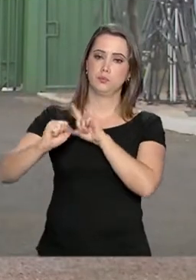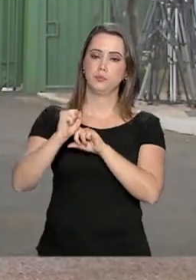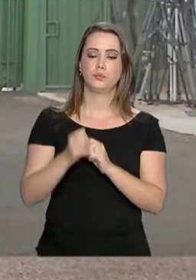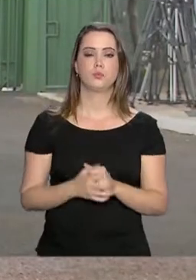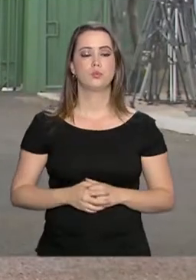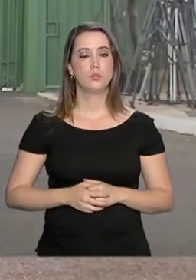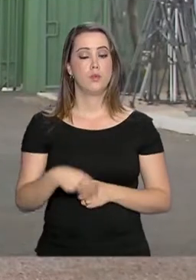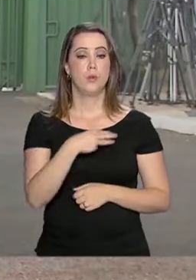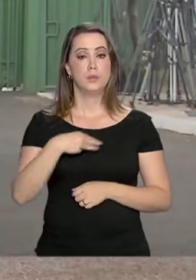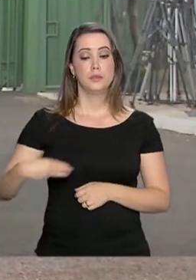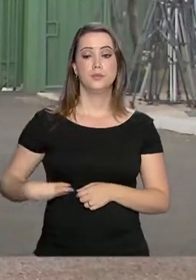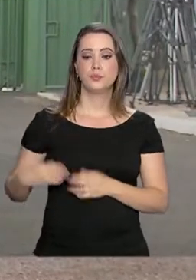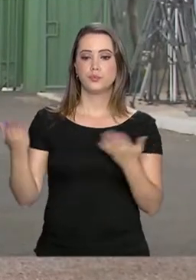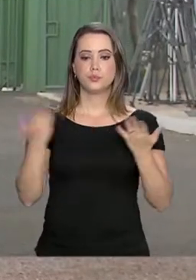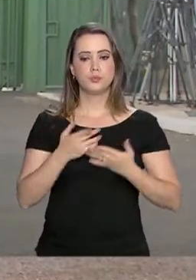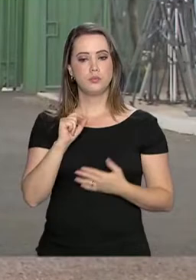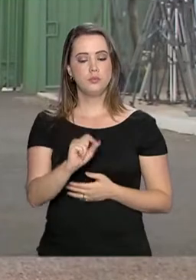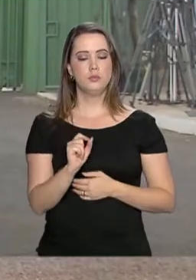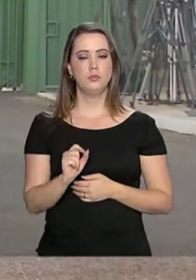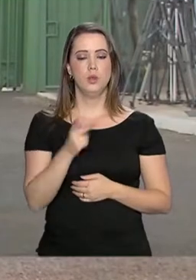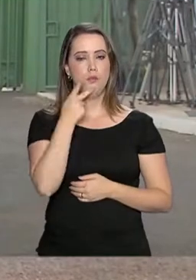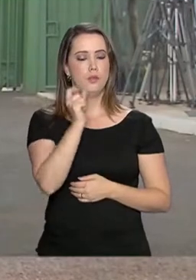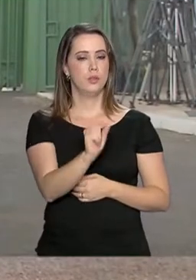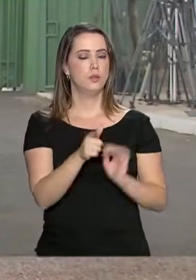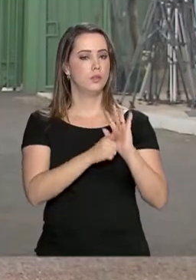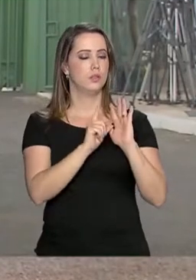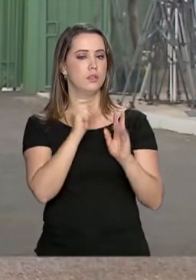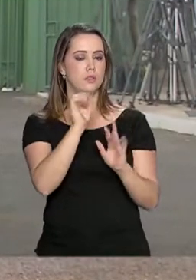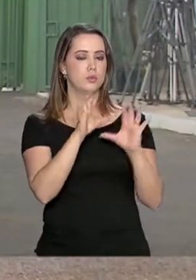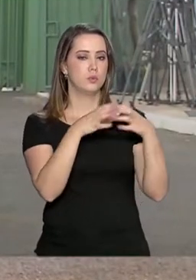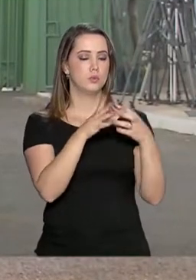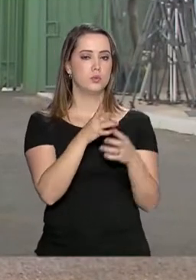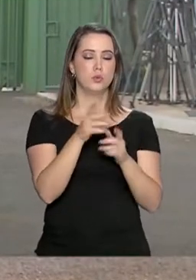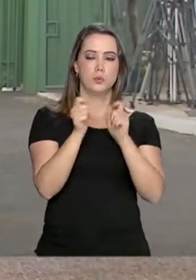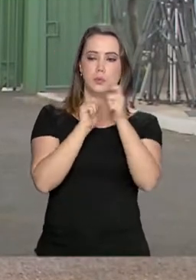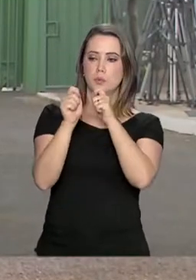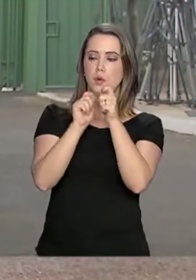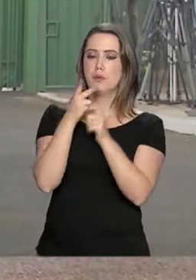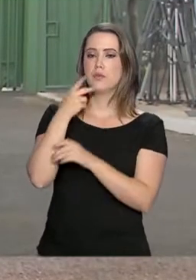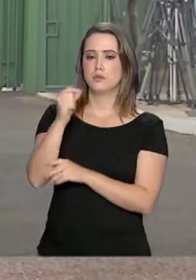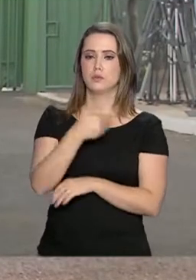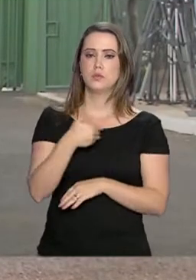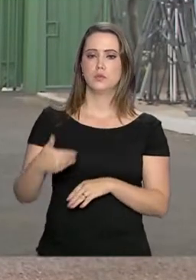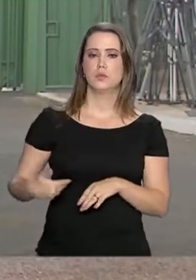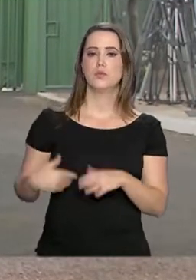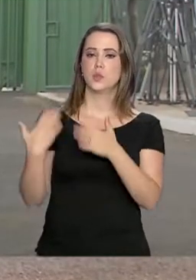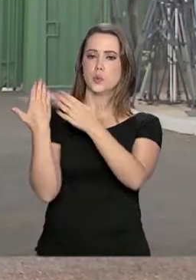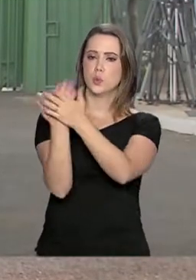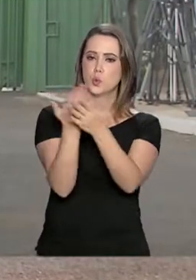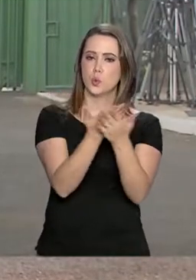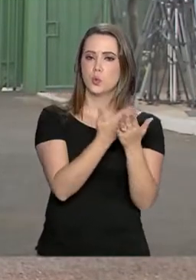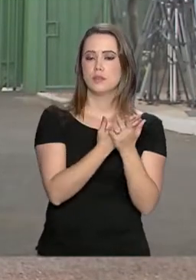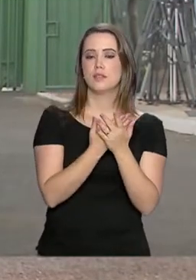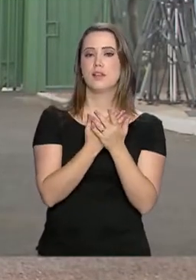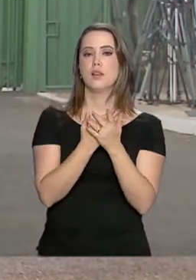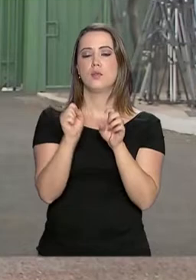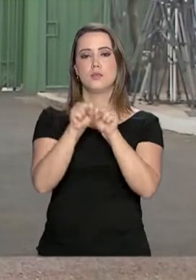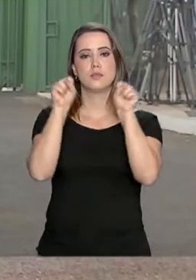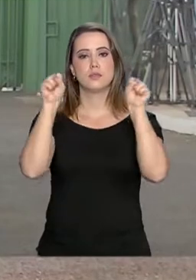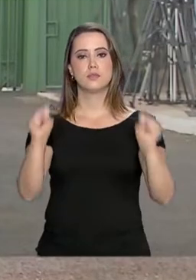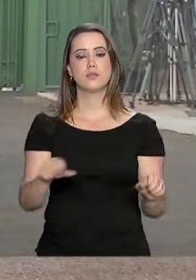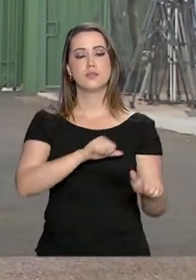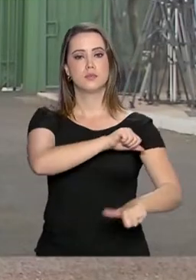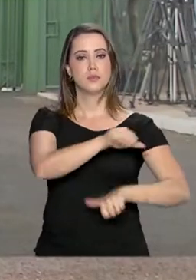o ministro Paulo Guedes hoje, ele falou mais cedo com a imprensa, ele já disse que o governo estuda um sistema previdenciário